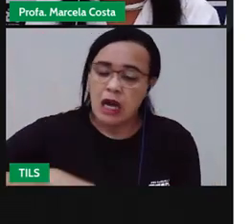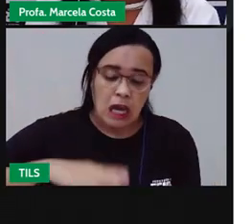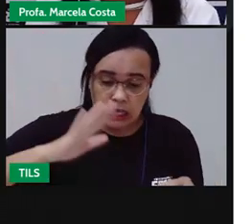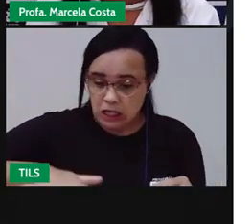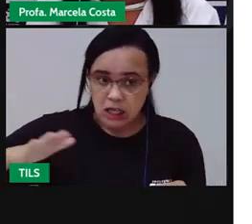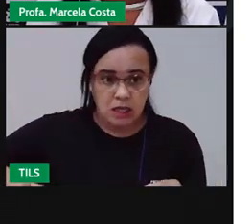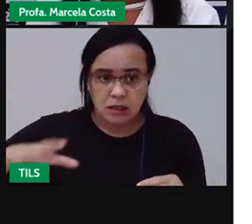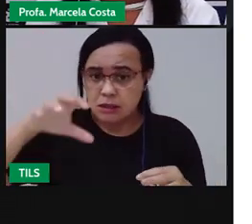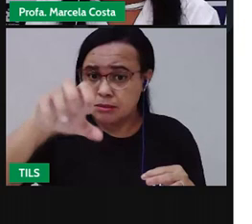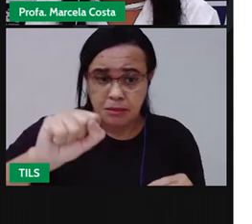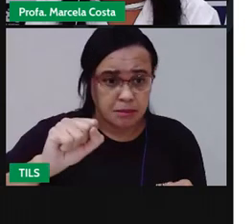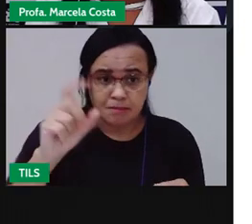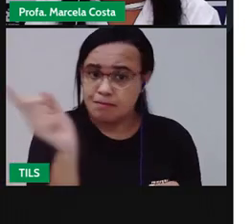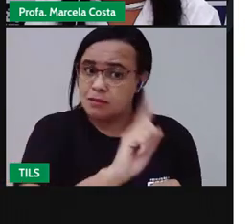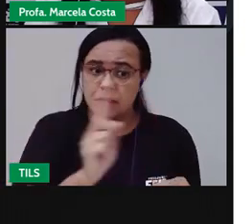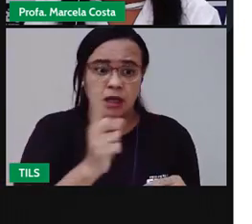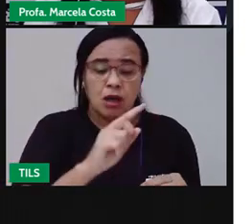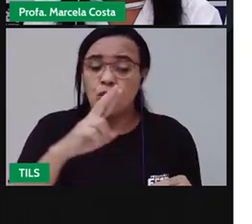das crianças.